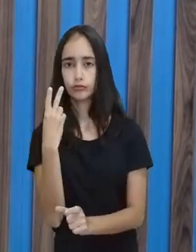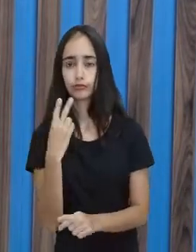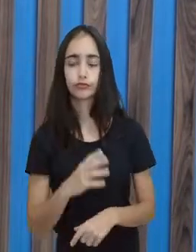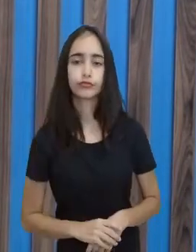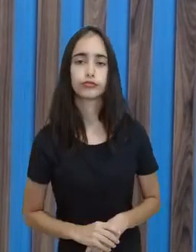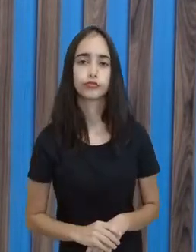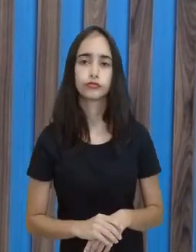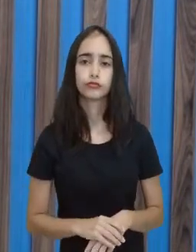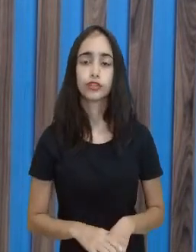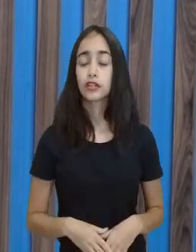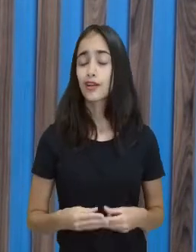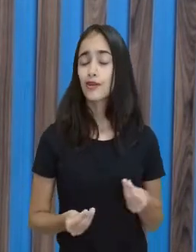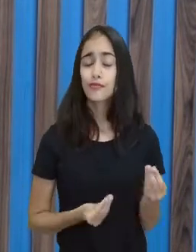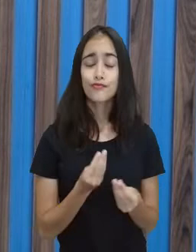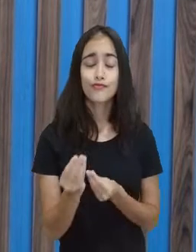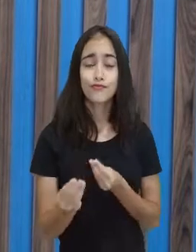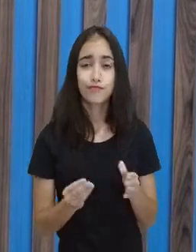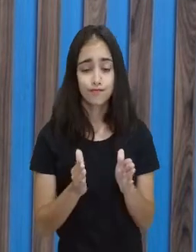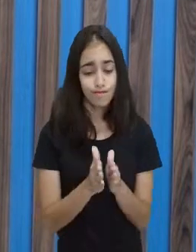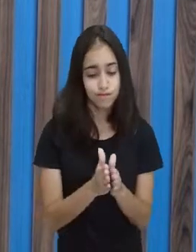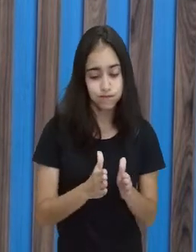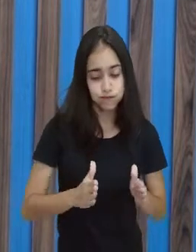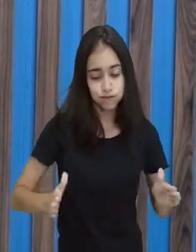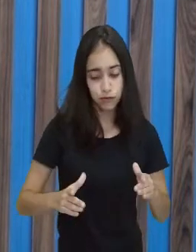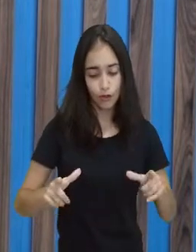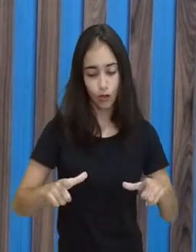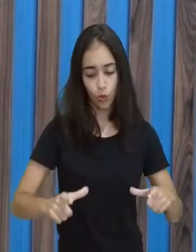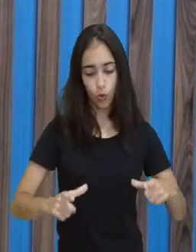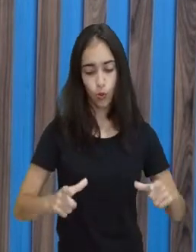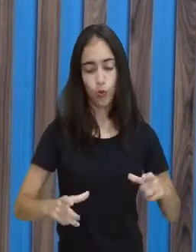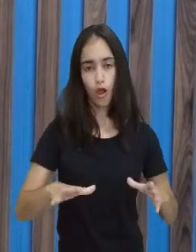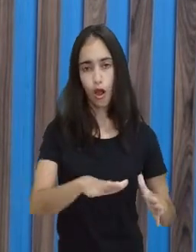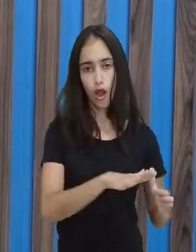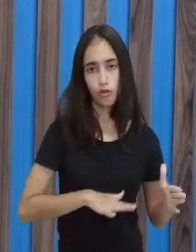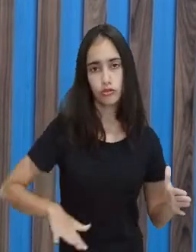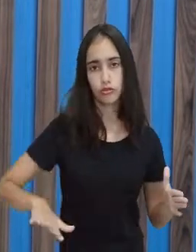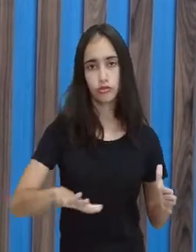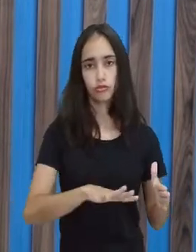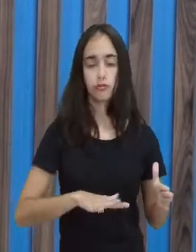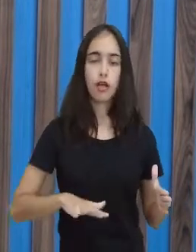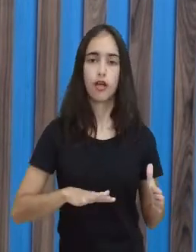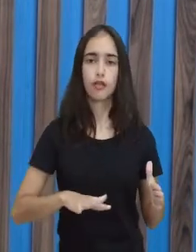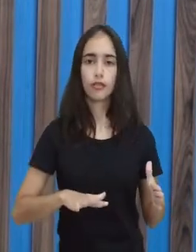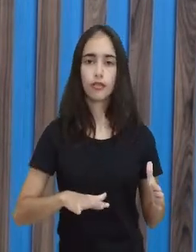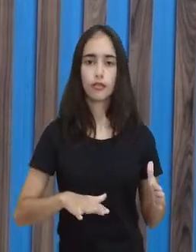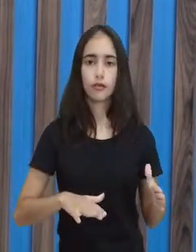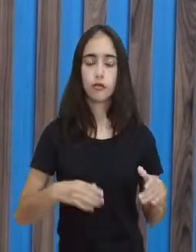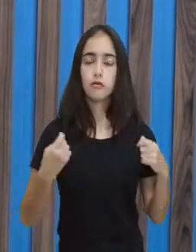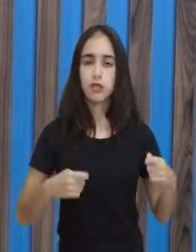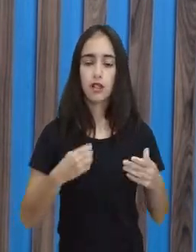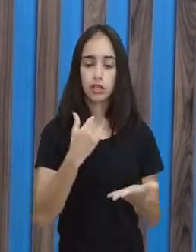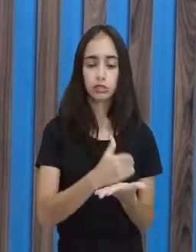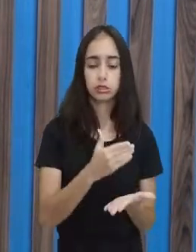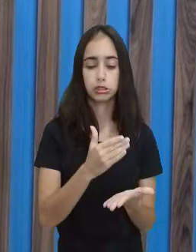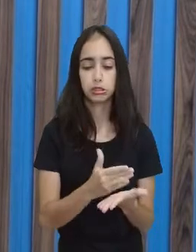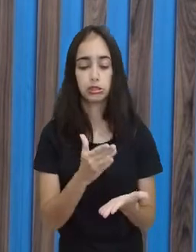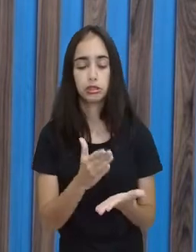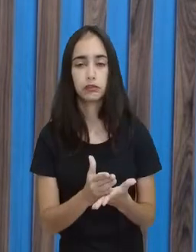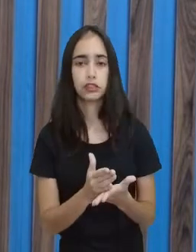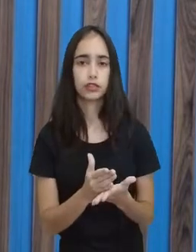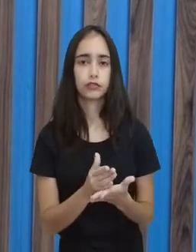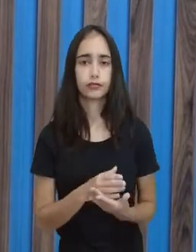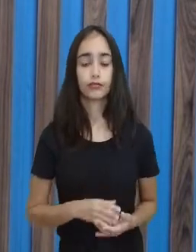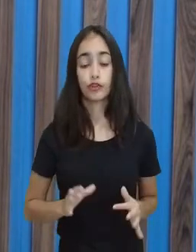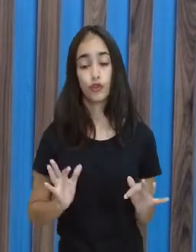em três partes. Então, se eu levava o terreno todo seis horas, aqui cada um vai levar dois. E no